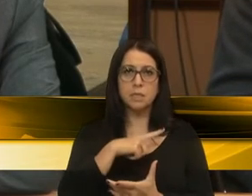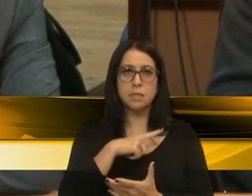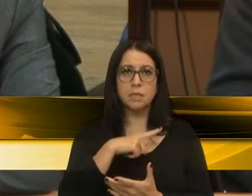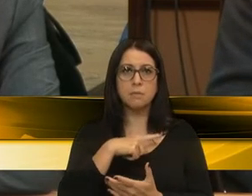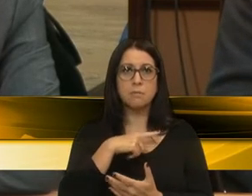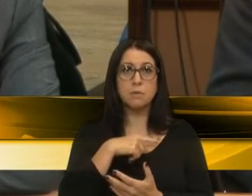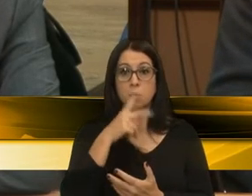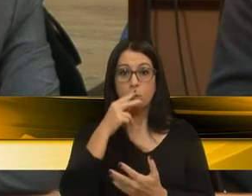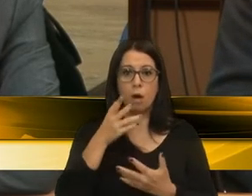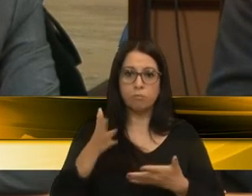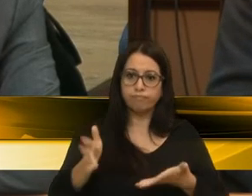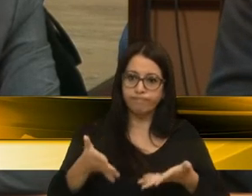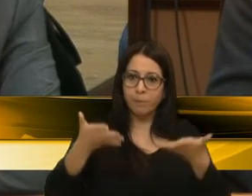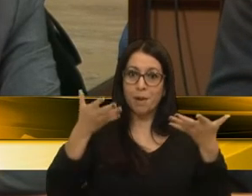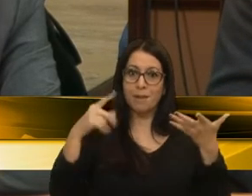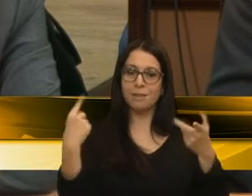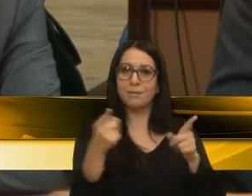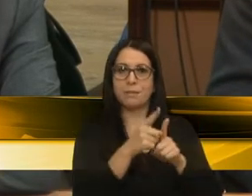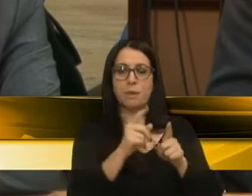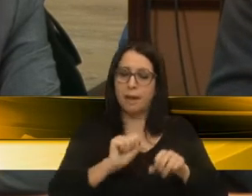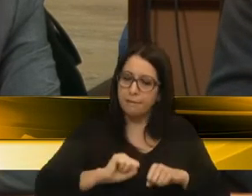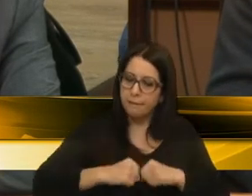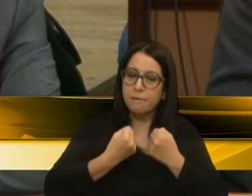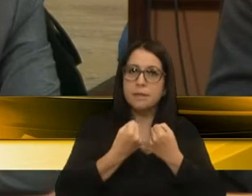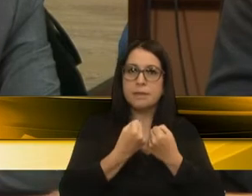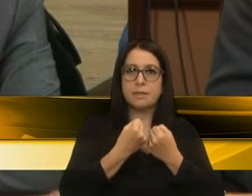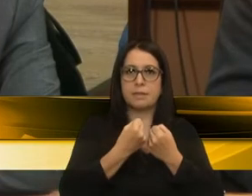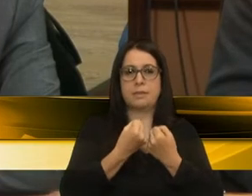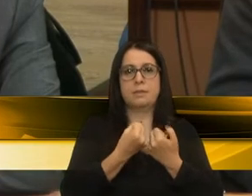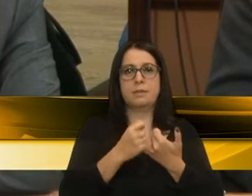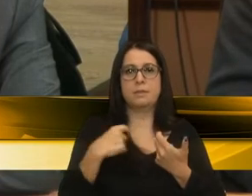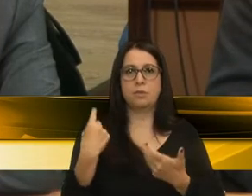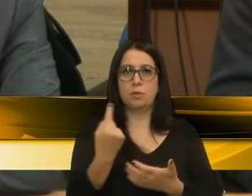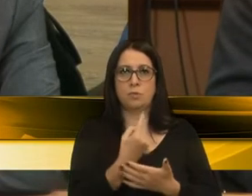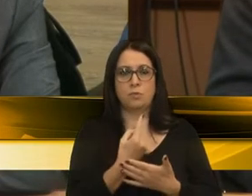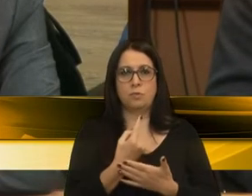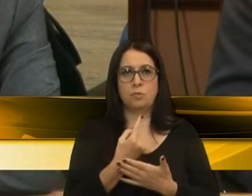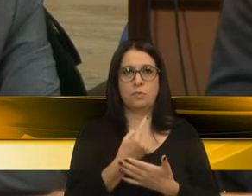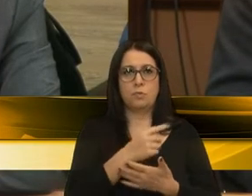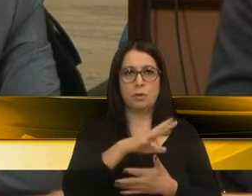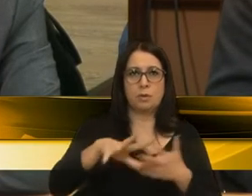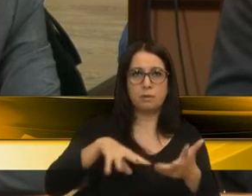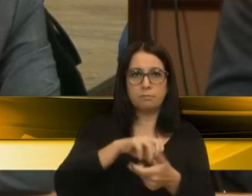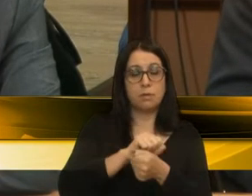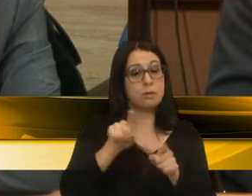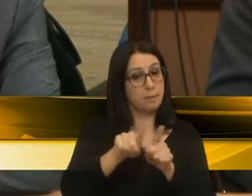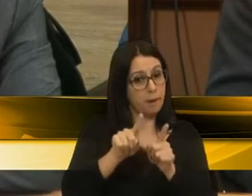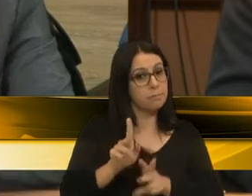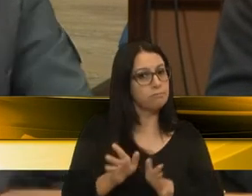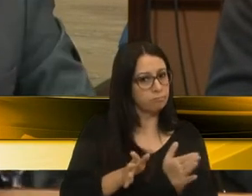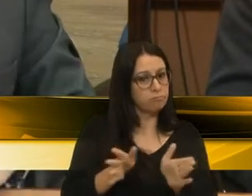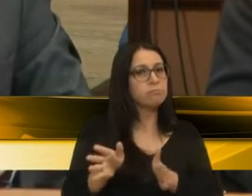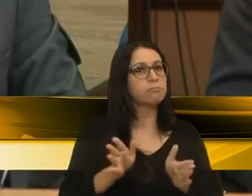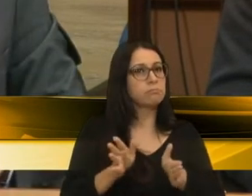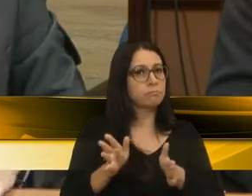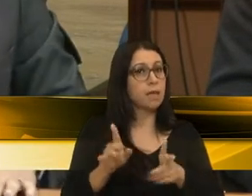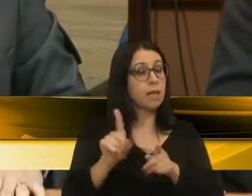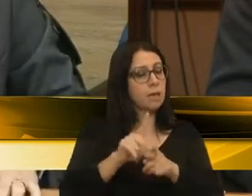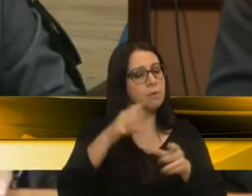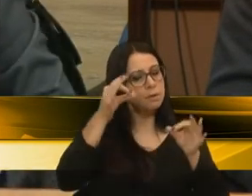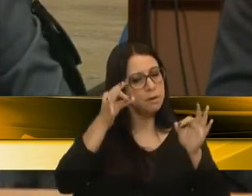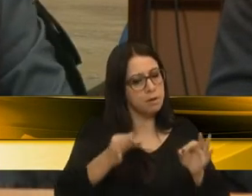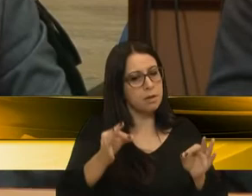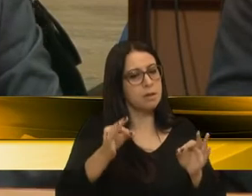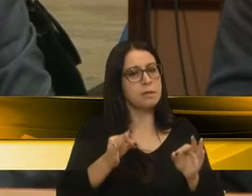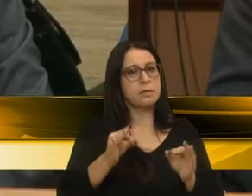mérito também a defesa da sustentabilidade, também da acessibilidade. E temos a certeza